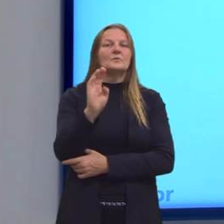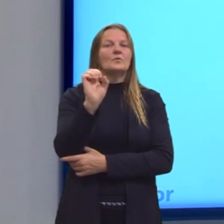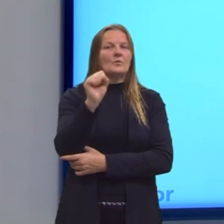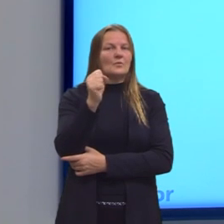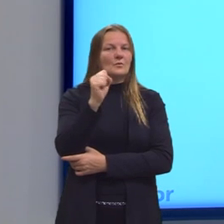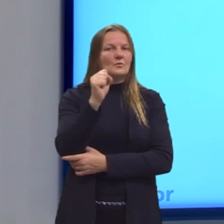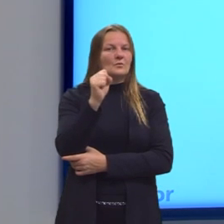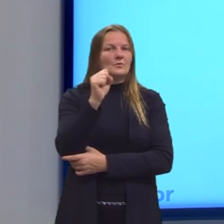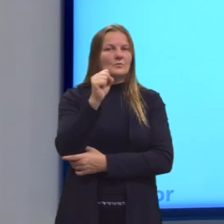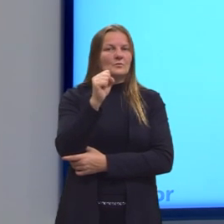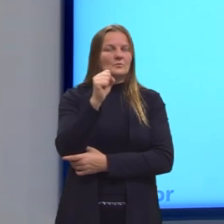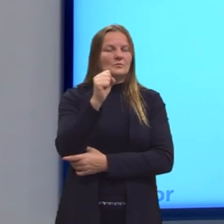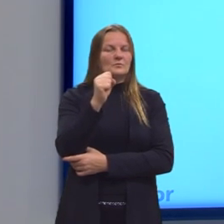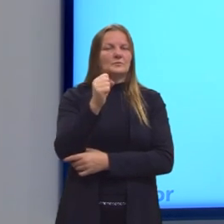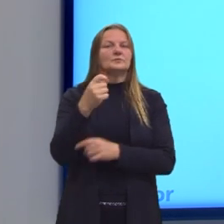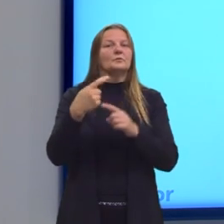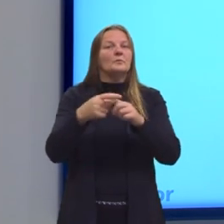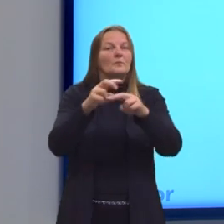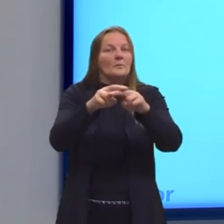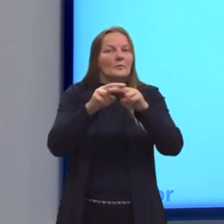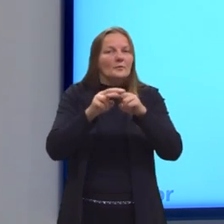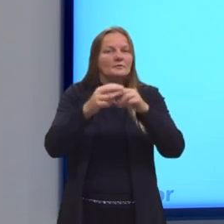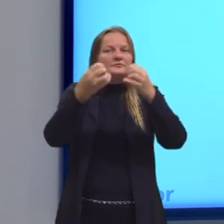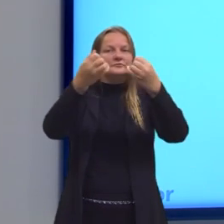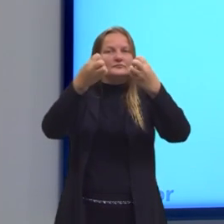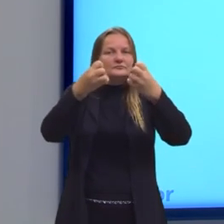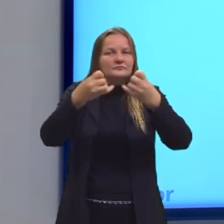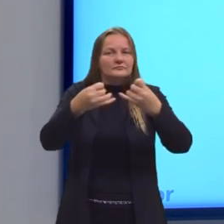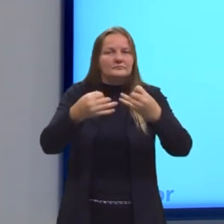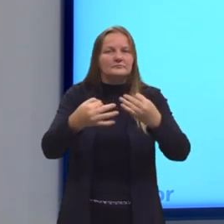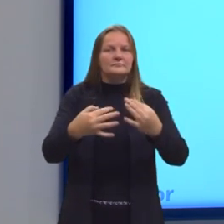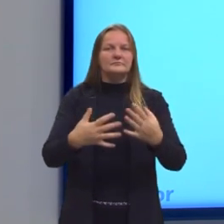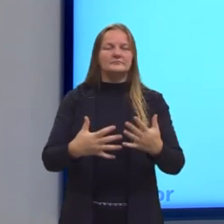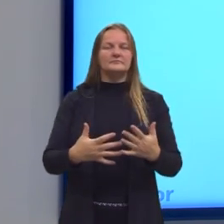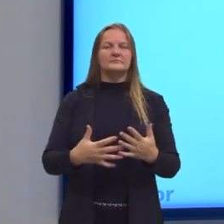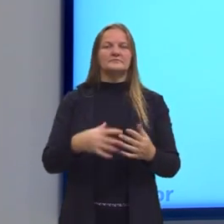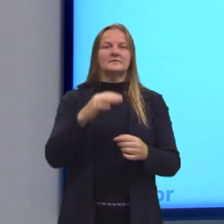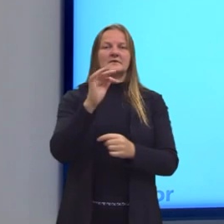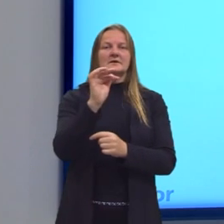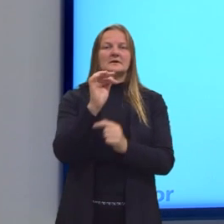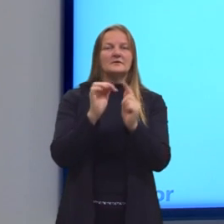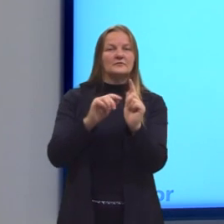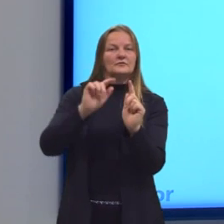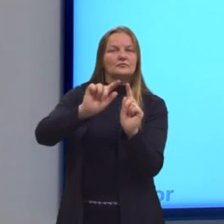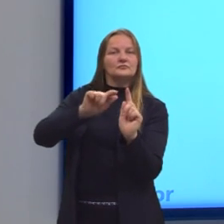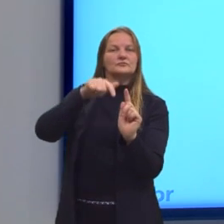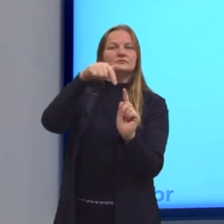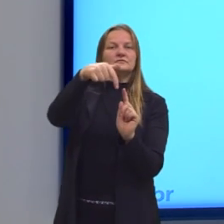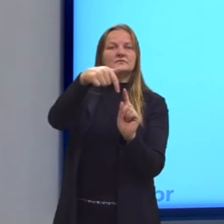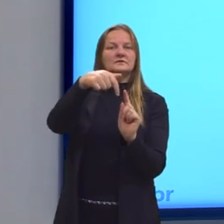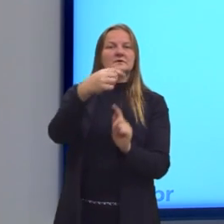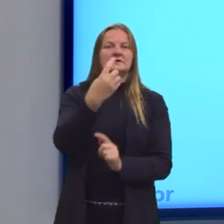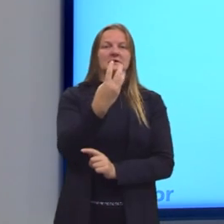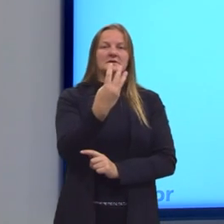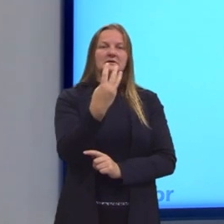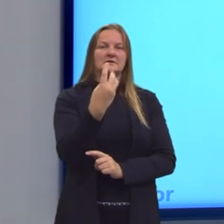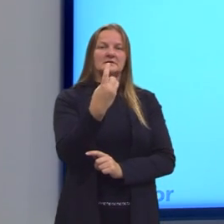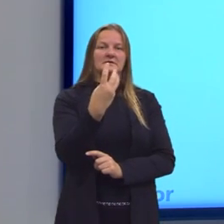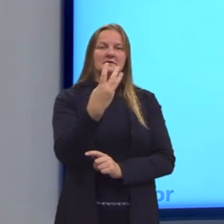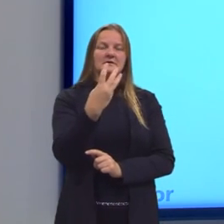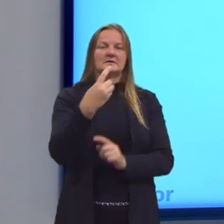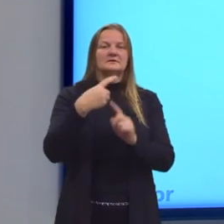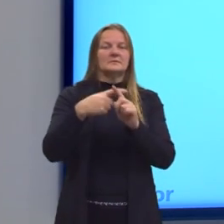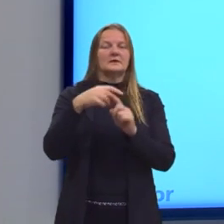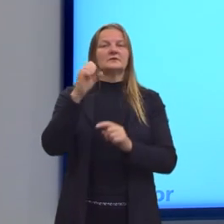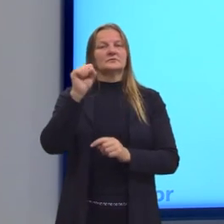8. Então, dessa forma, a sequência formada por Fibonacci elevado a 7 é 13 Fibonacci mais 8.